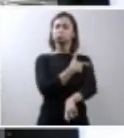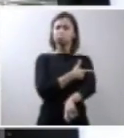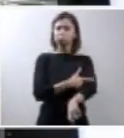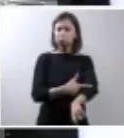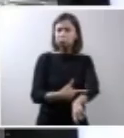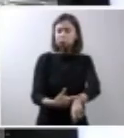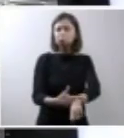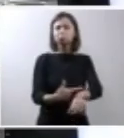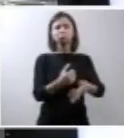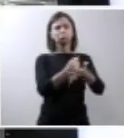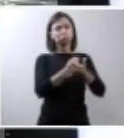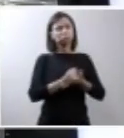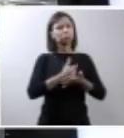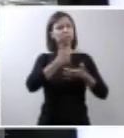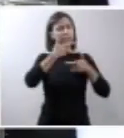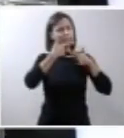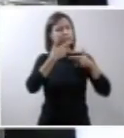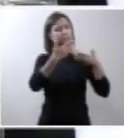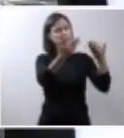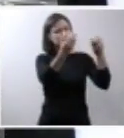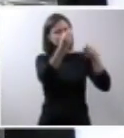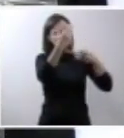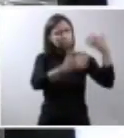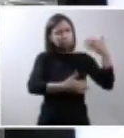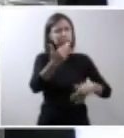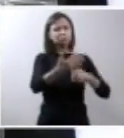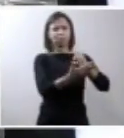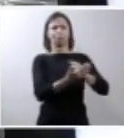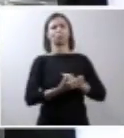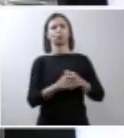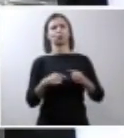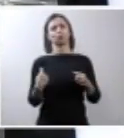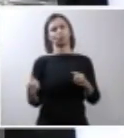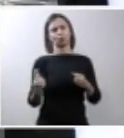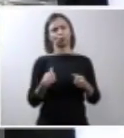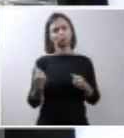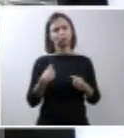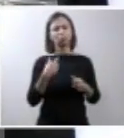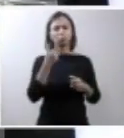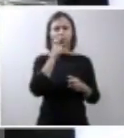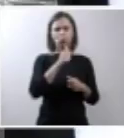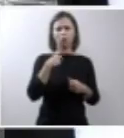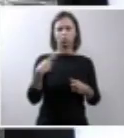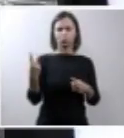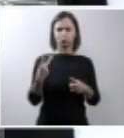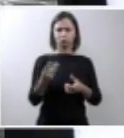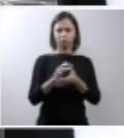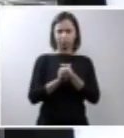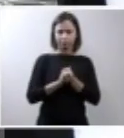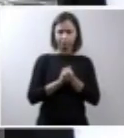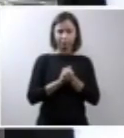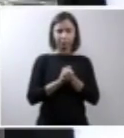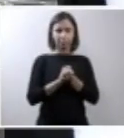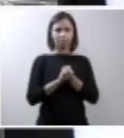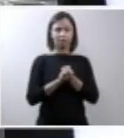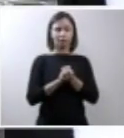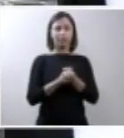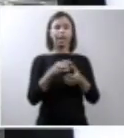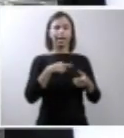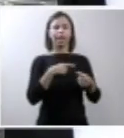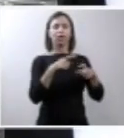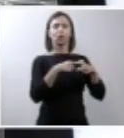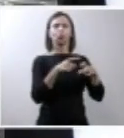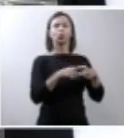o suporte médico para a gente, certo? E o doutor Eugênio e a equipe médica dele.